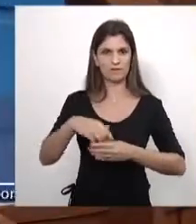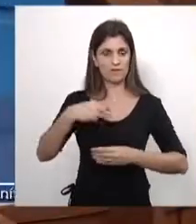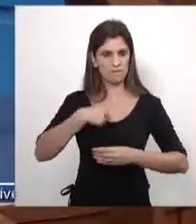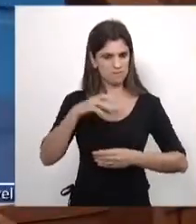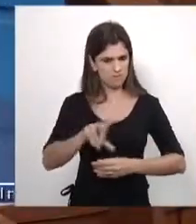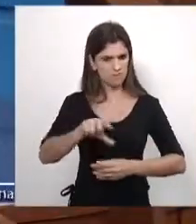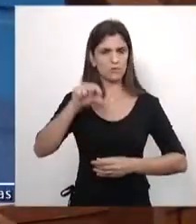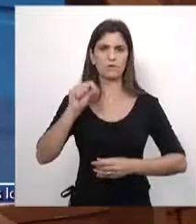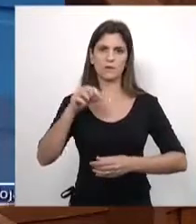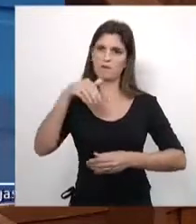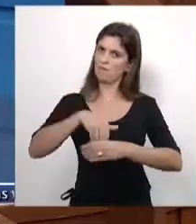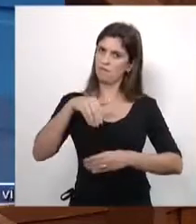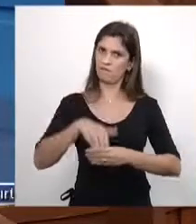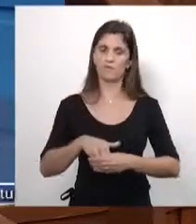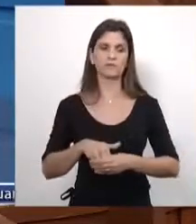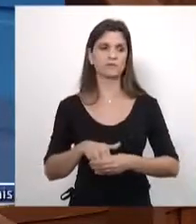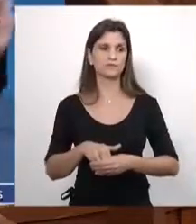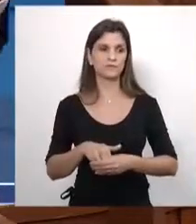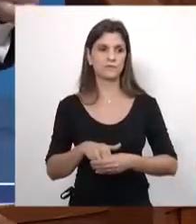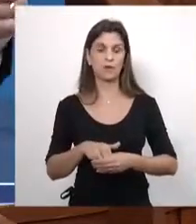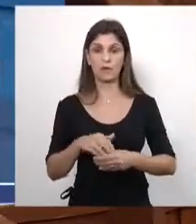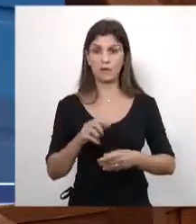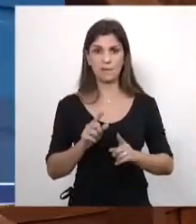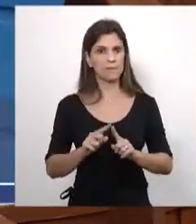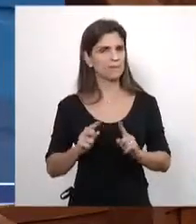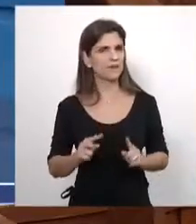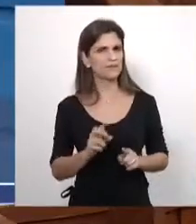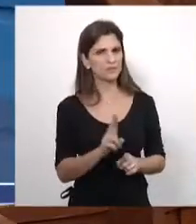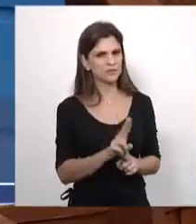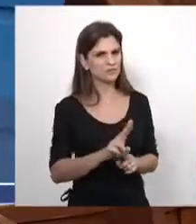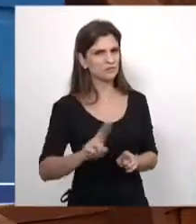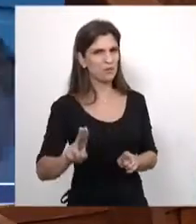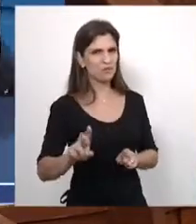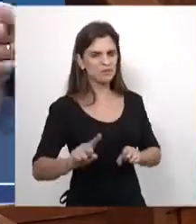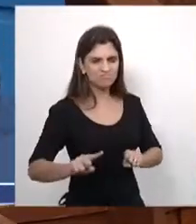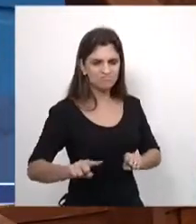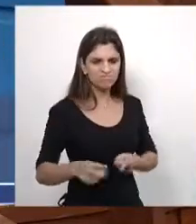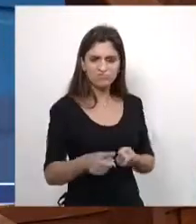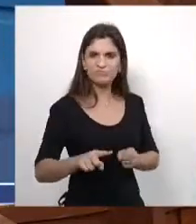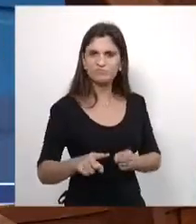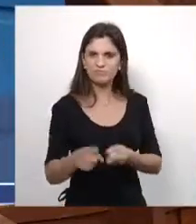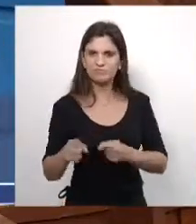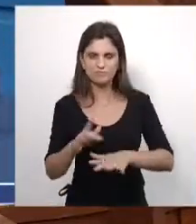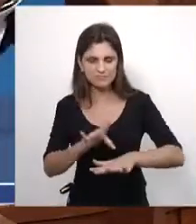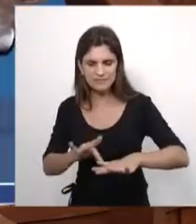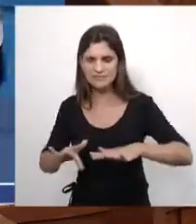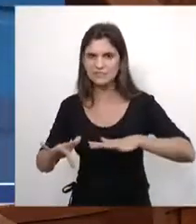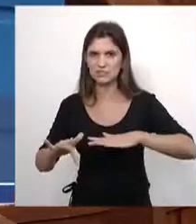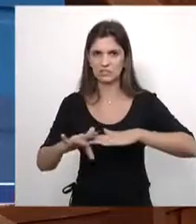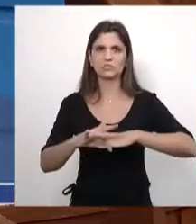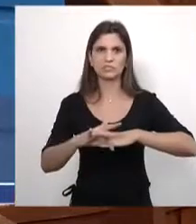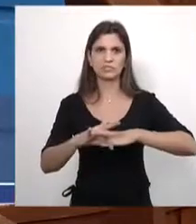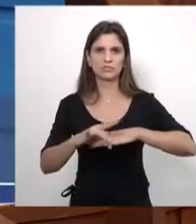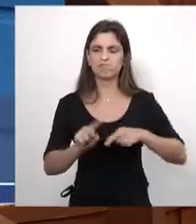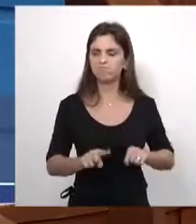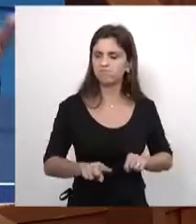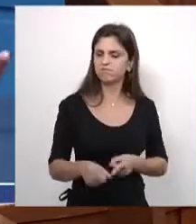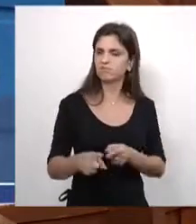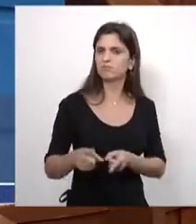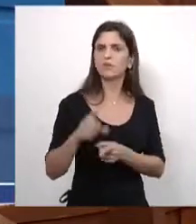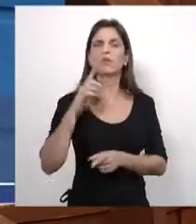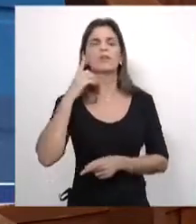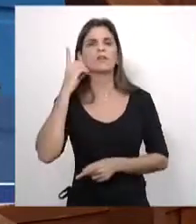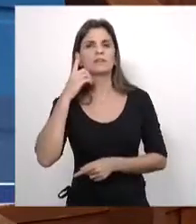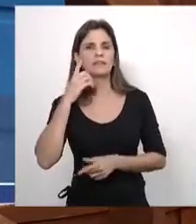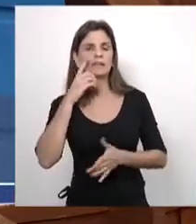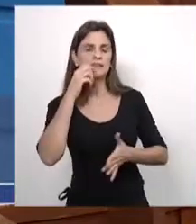como os demais parlamentares. Ver o nosso nome sendo instigado pelas pessoas na rede social, dizendo, olha, provoca o seu deputado. Ah, você